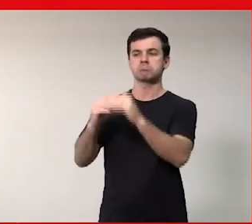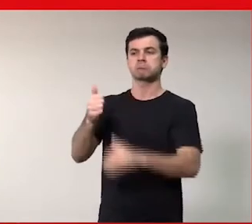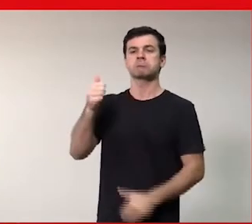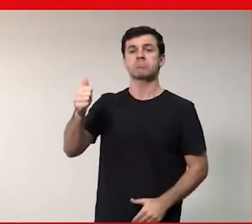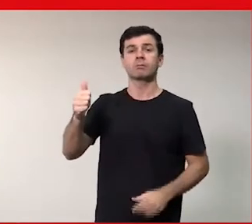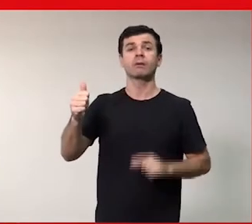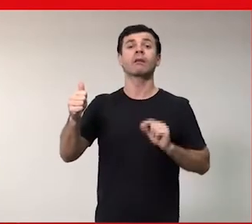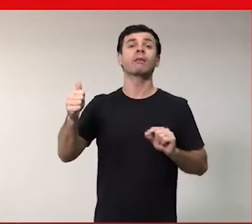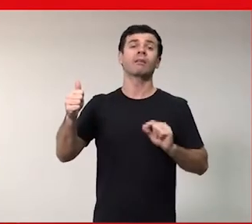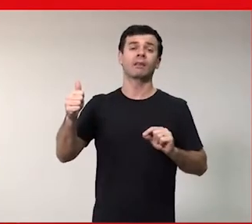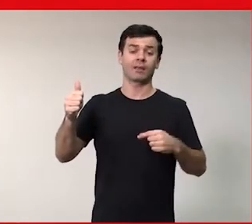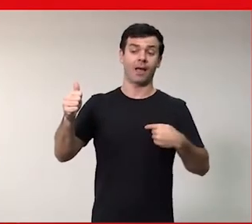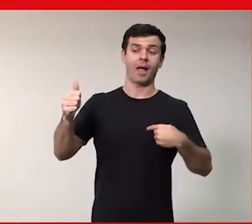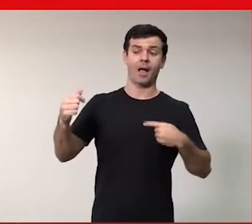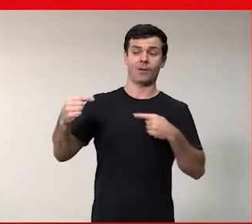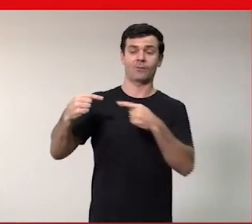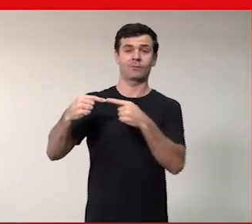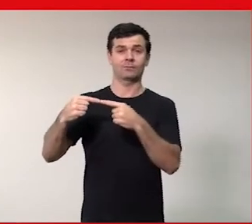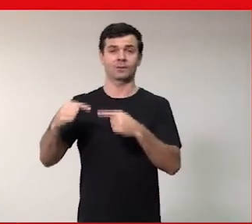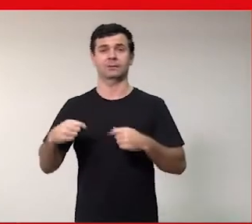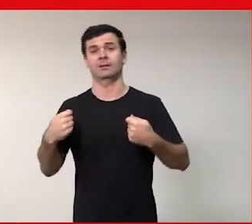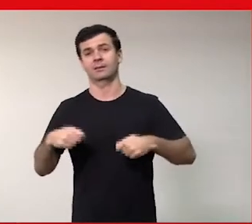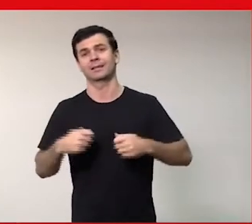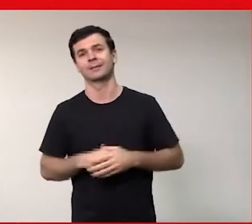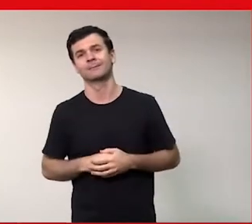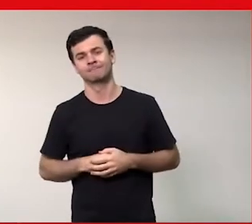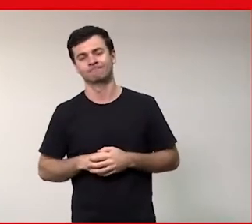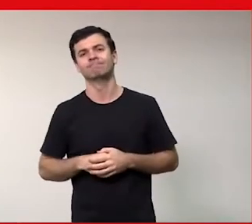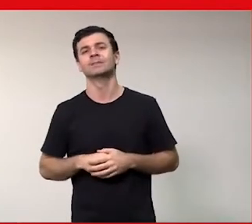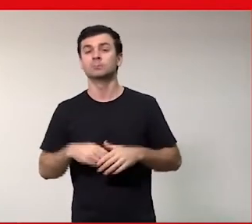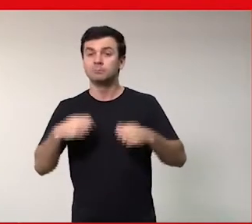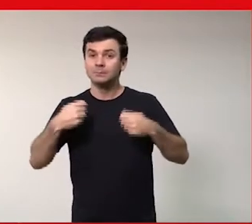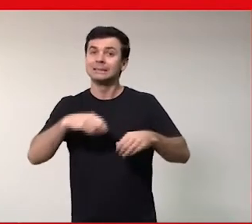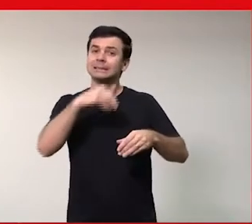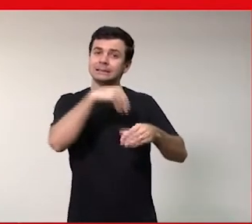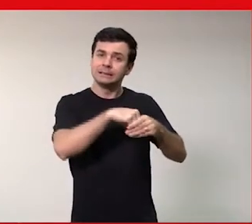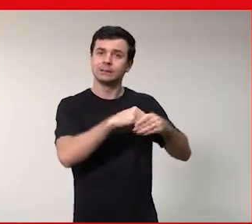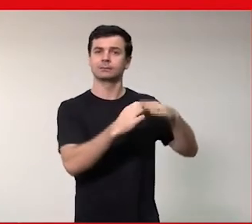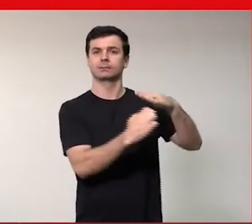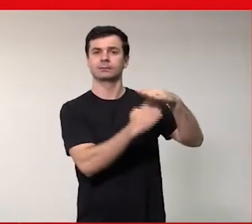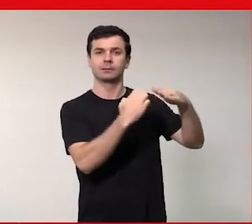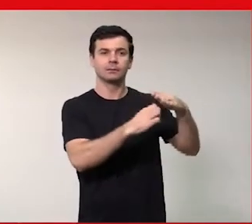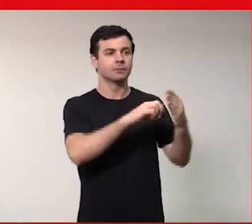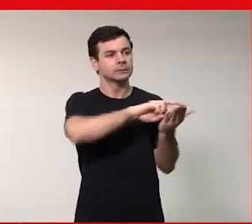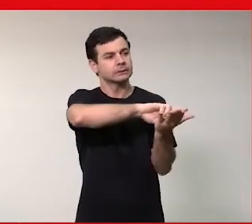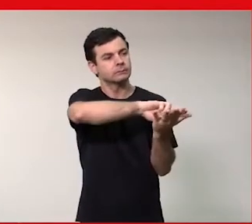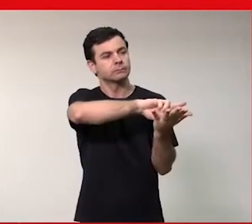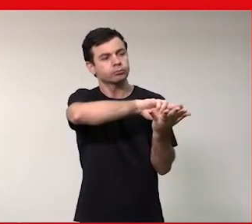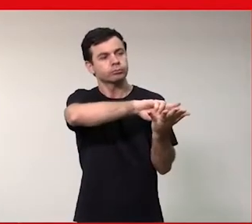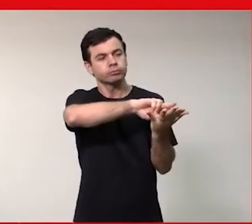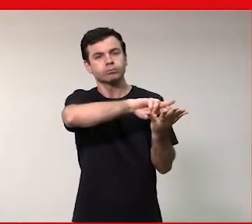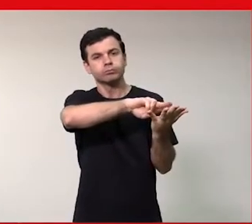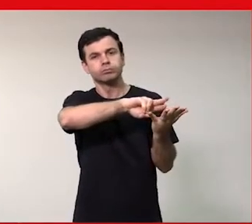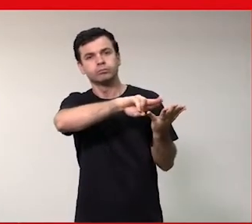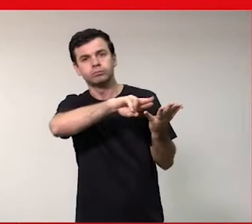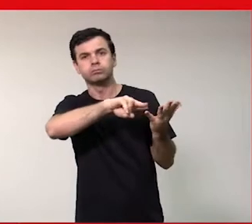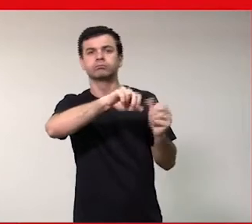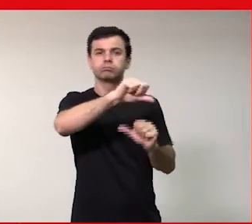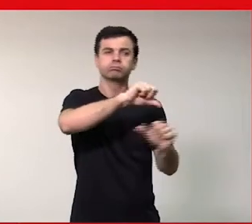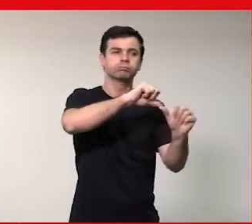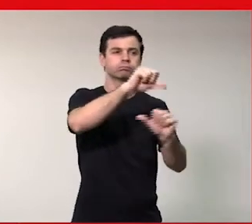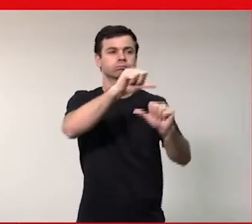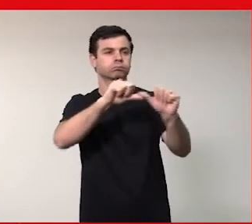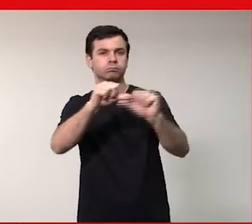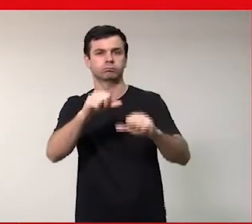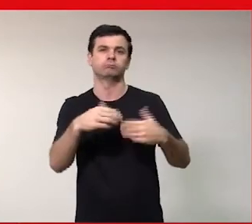com quem ela mais identifica então assim eu preciso colocar nesses locais também o pessoal seja o que vai tratar